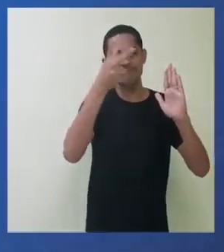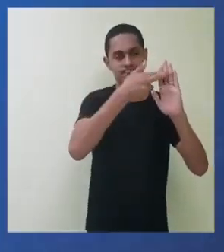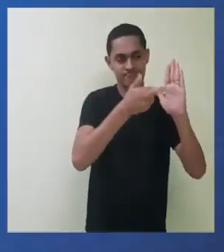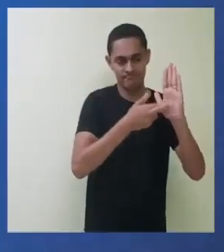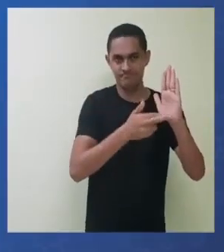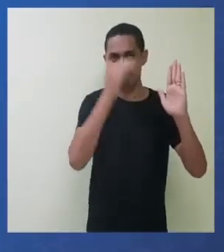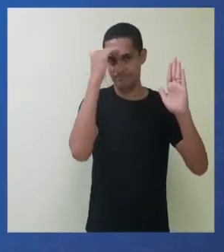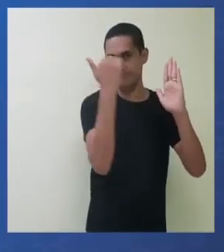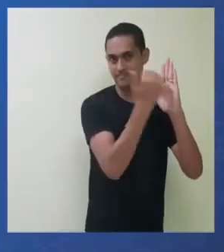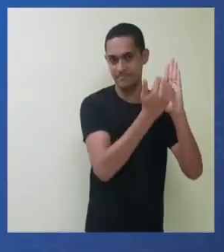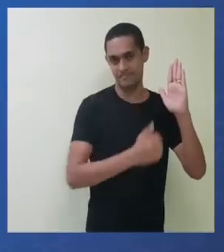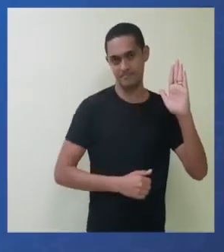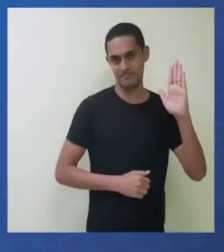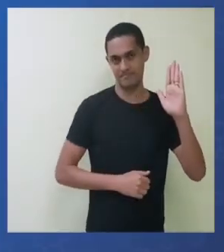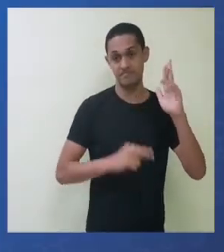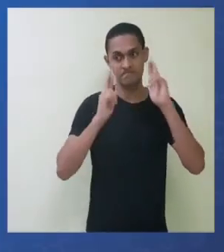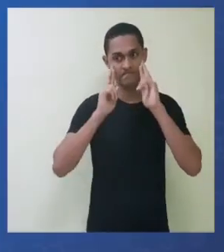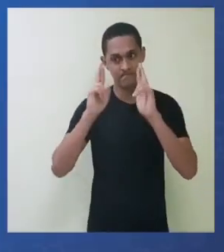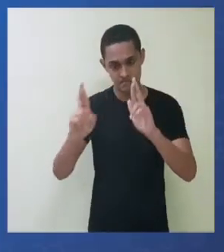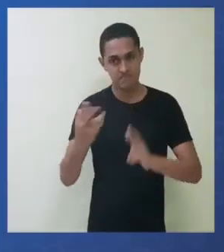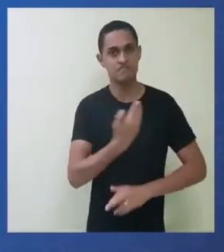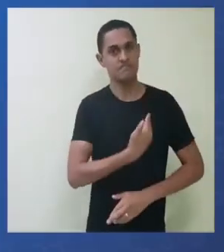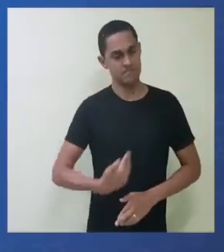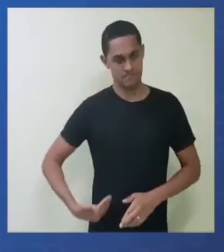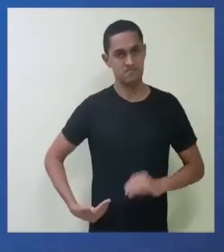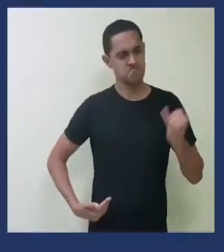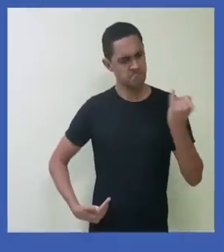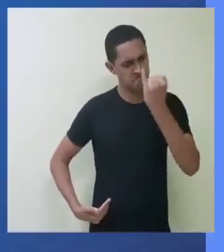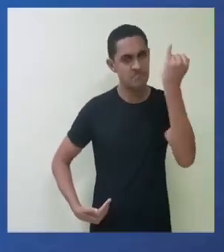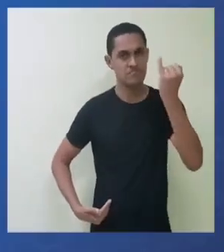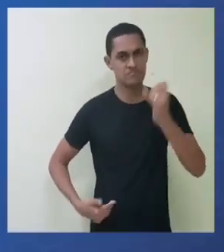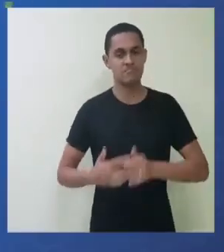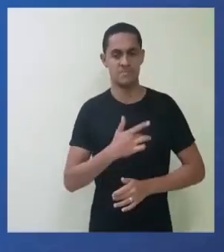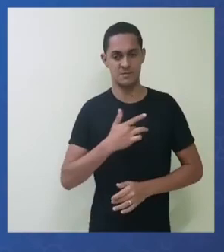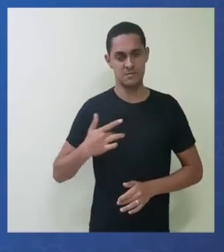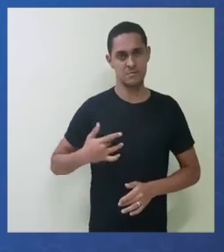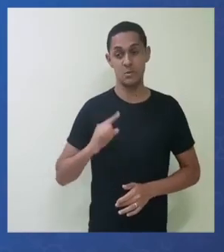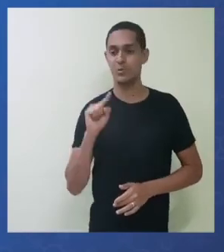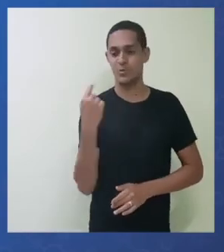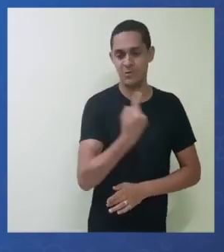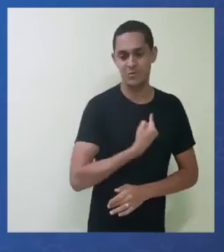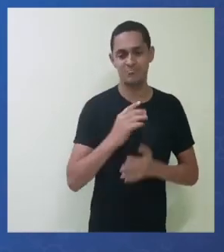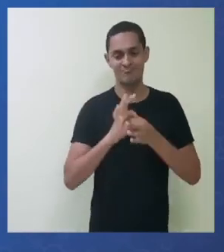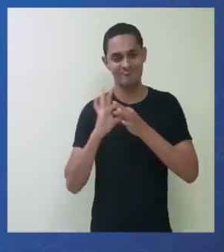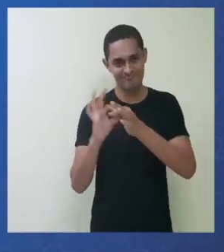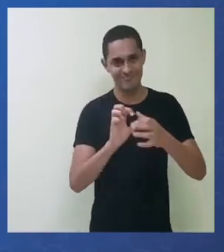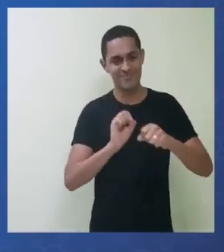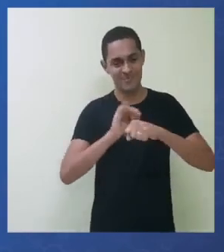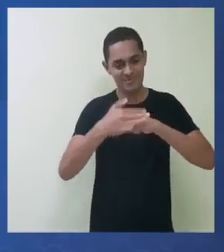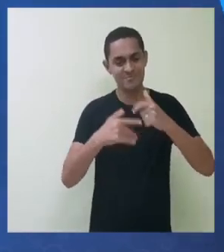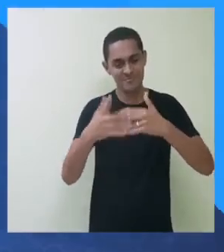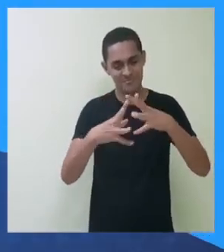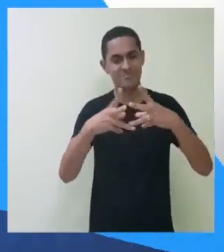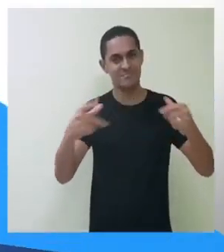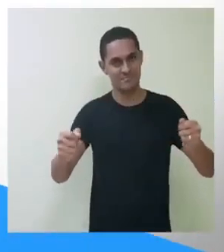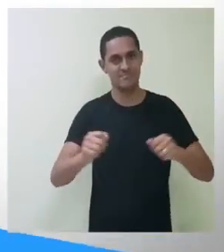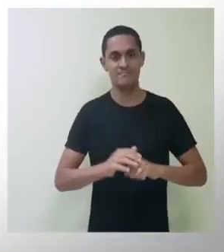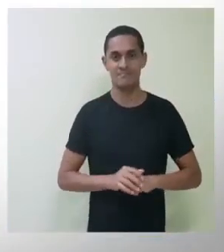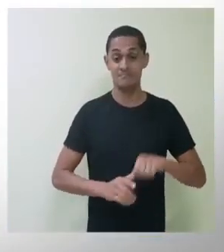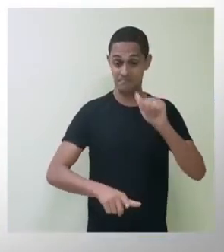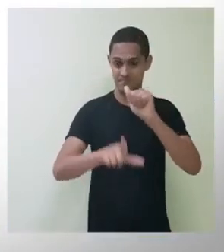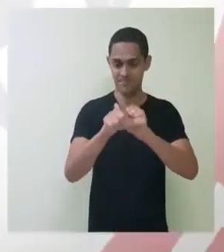isolamento. Respeite as determinações das autoridades em saúde pública. Juntos, vamos vencer o Covid-19.